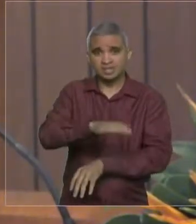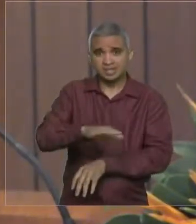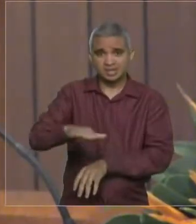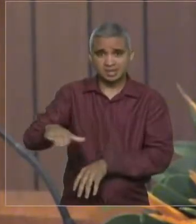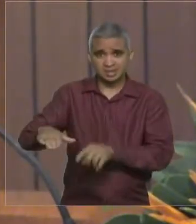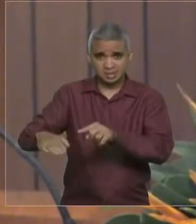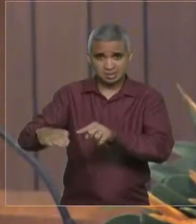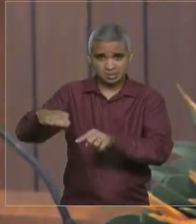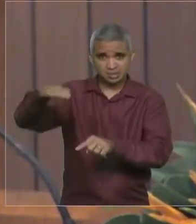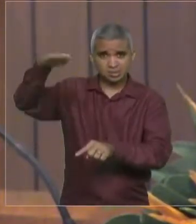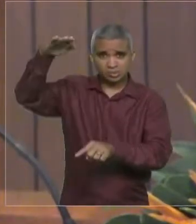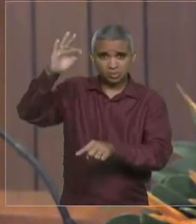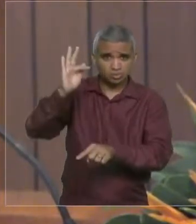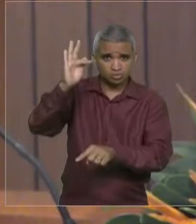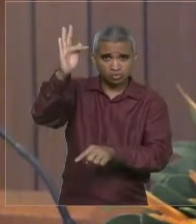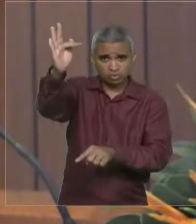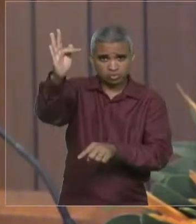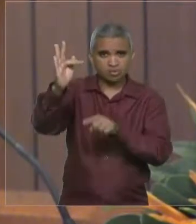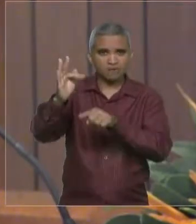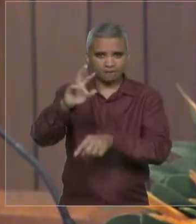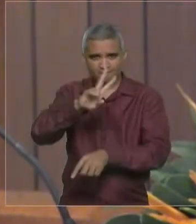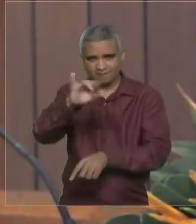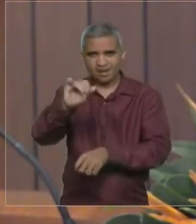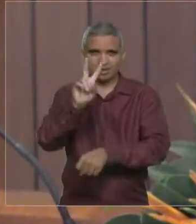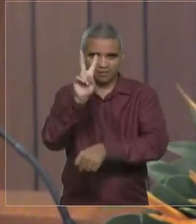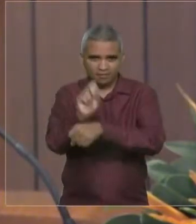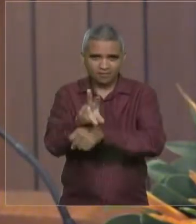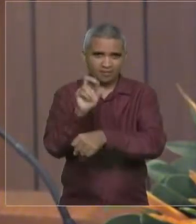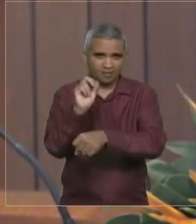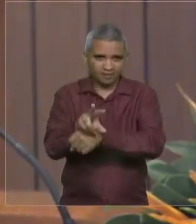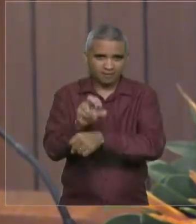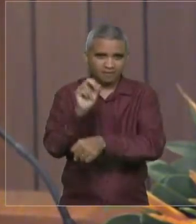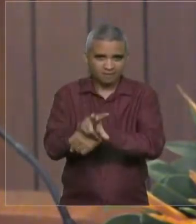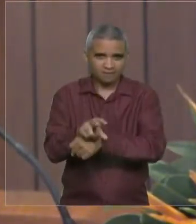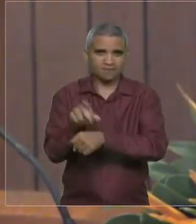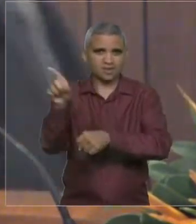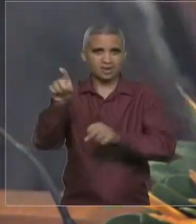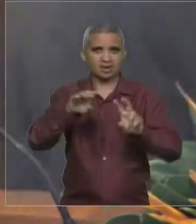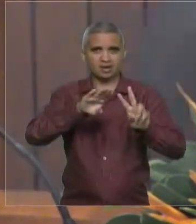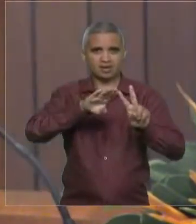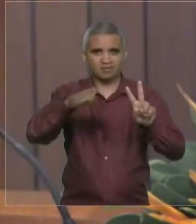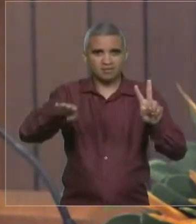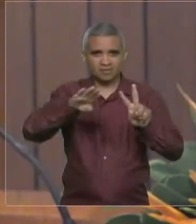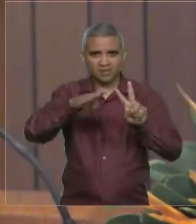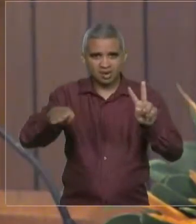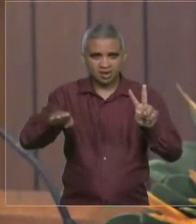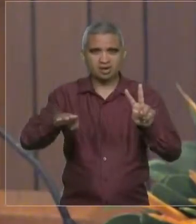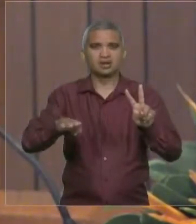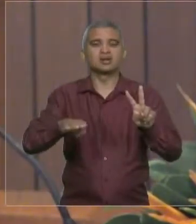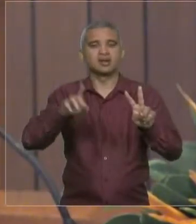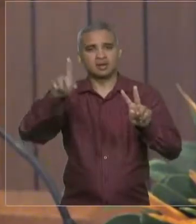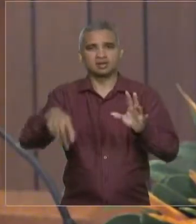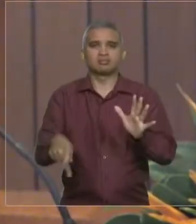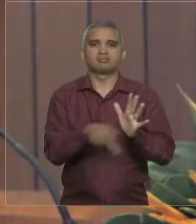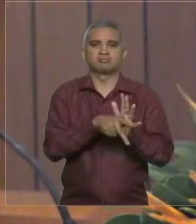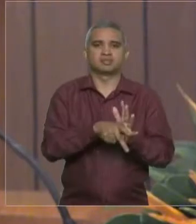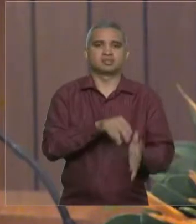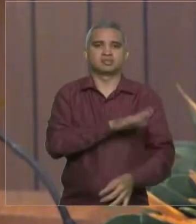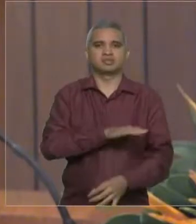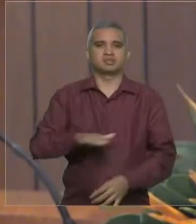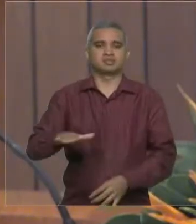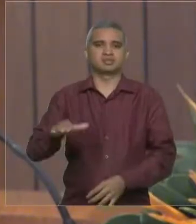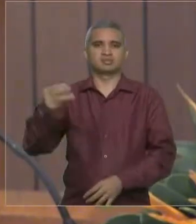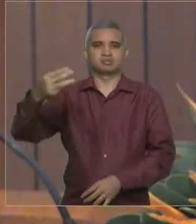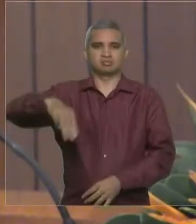as novas vagas que vão surgir no nosso Estado, na Vale do Rio 12, vão ser de nossas crianças maranhenses.